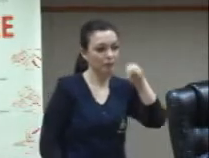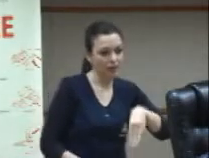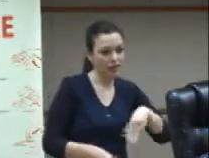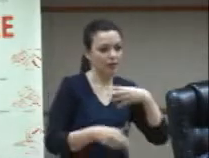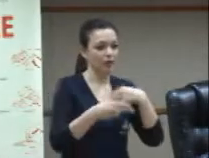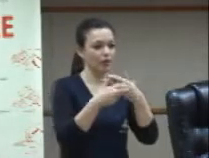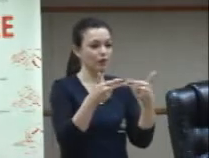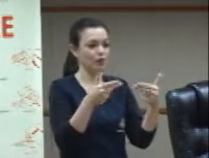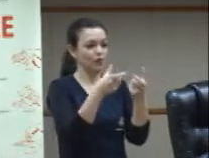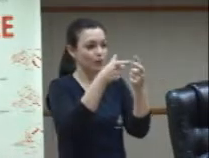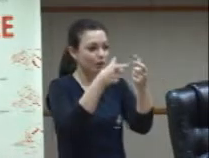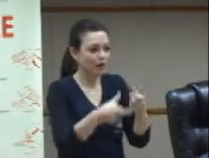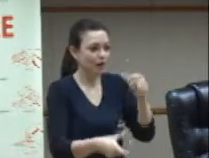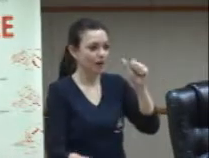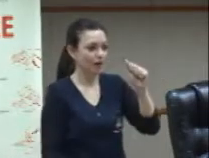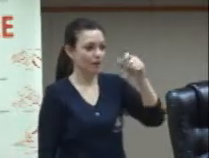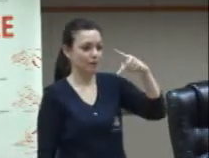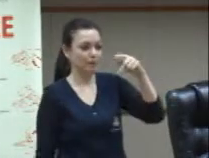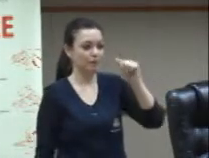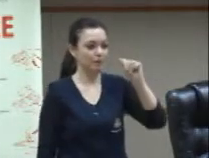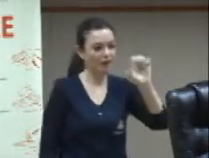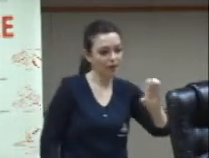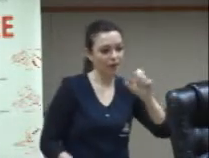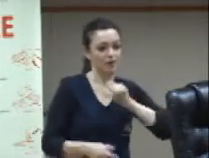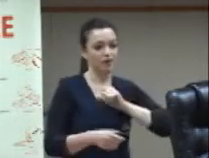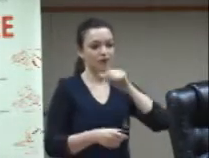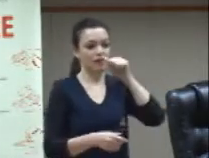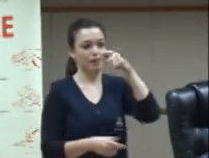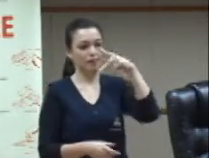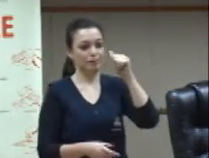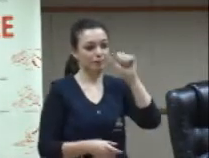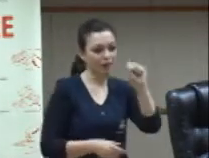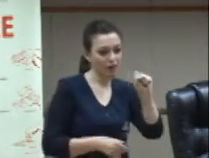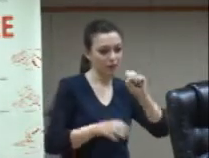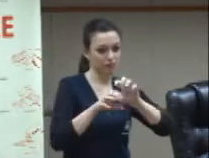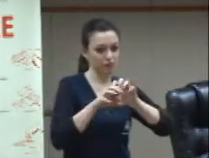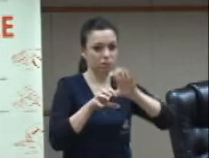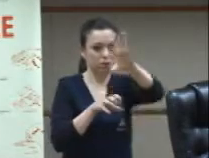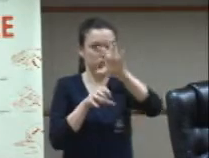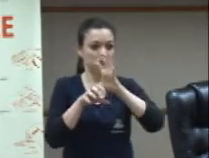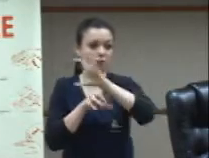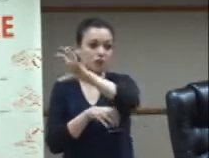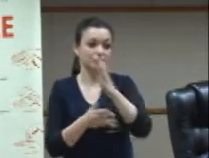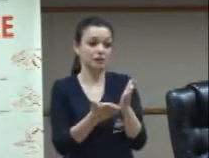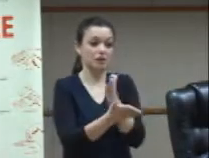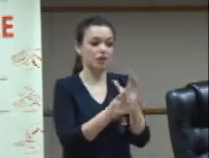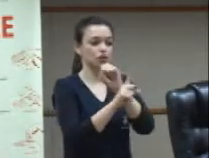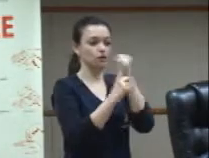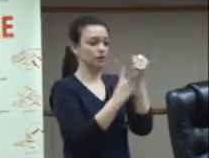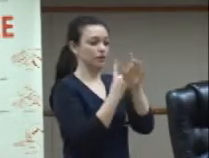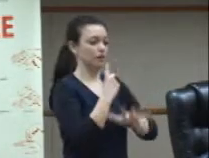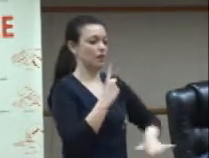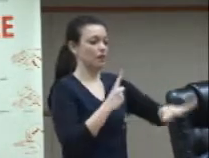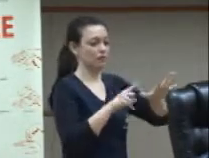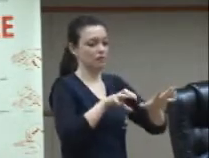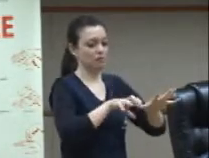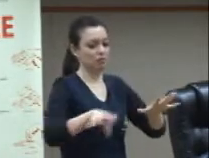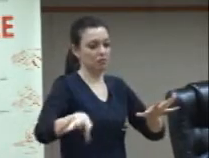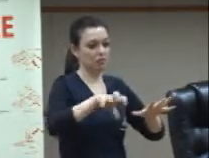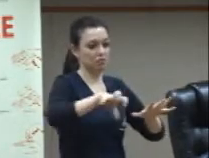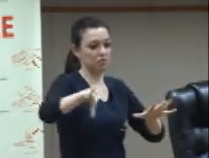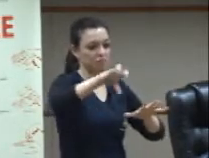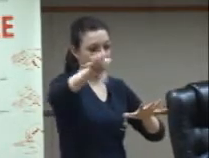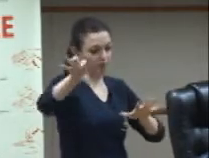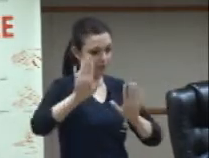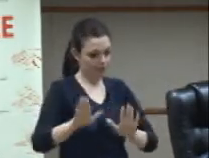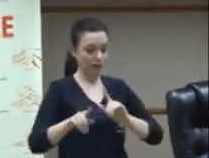colocávamos esses indivíduos especiais totalmente aislados né da sociedade dita normal depois tivemos o período